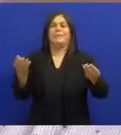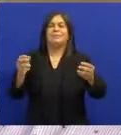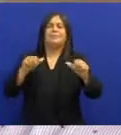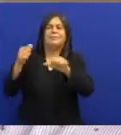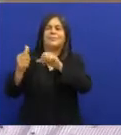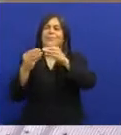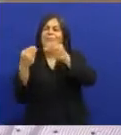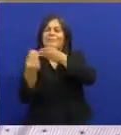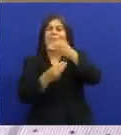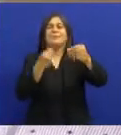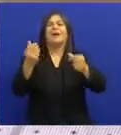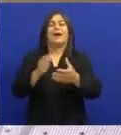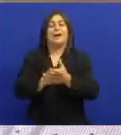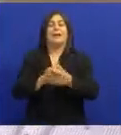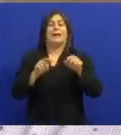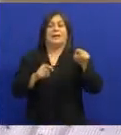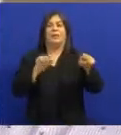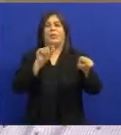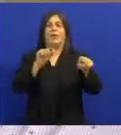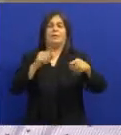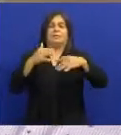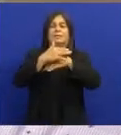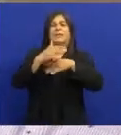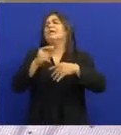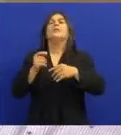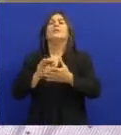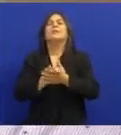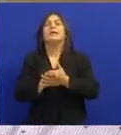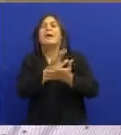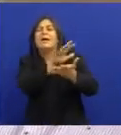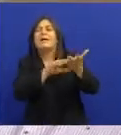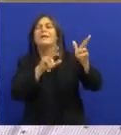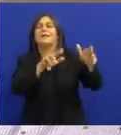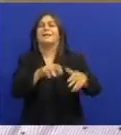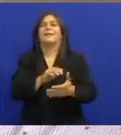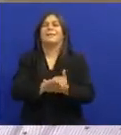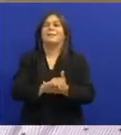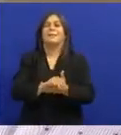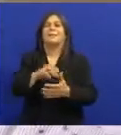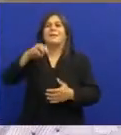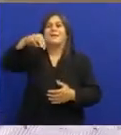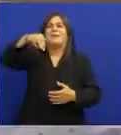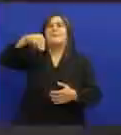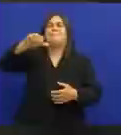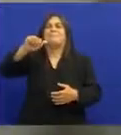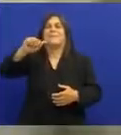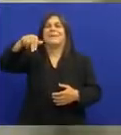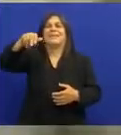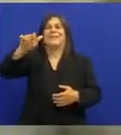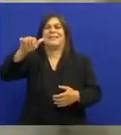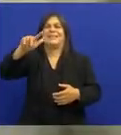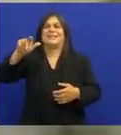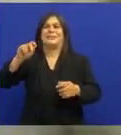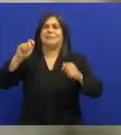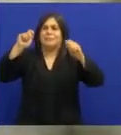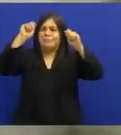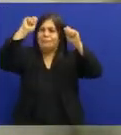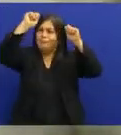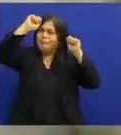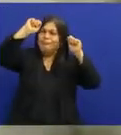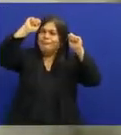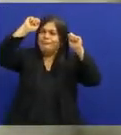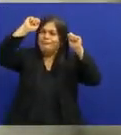contemporâneo Mais urbano Ele baseou Em manezinha Araújo Foi o primeiro Que usou Aquele chapéuzinho De aba